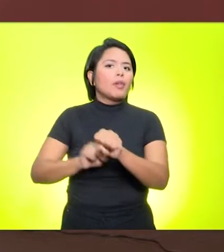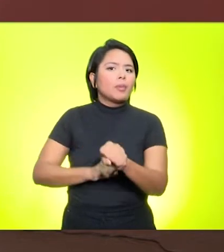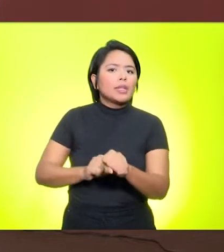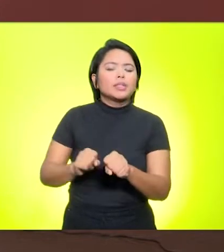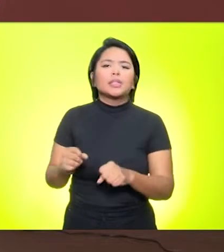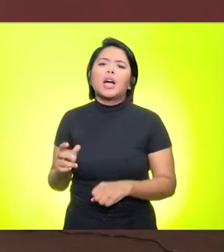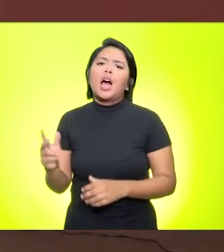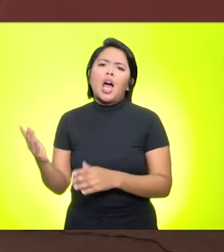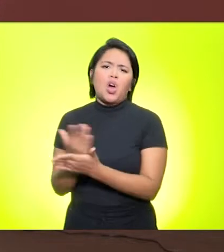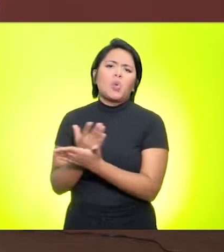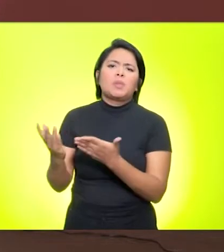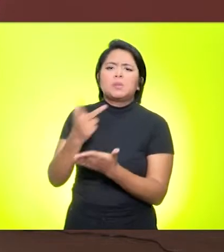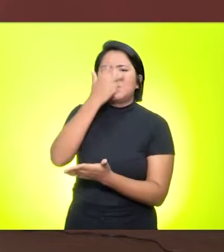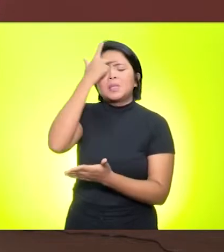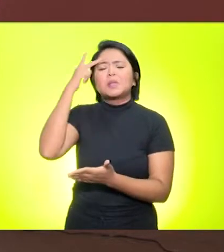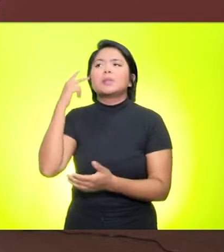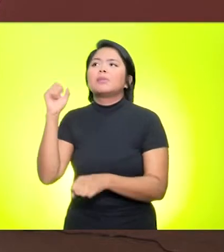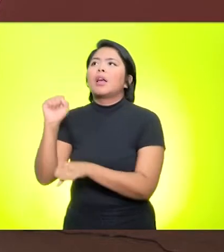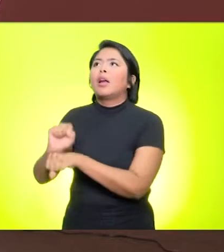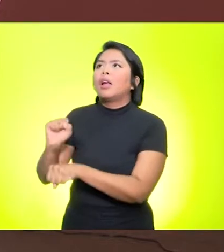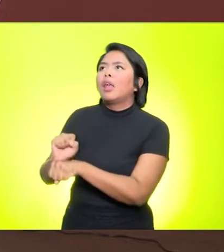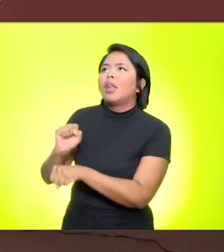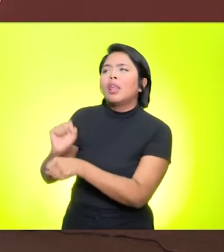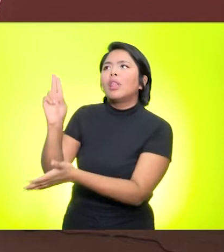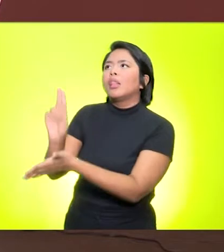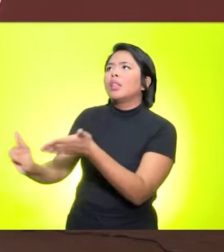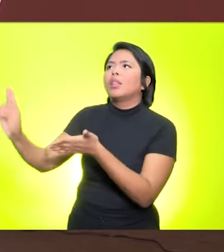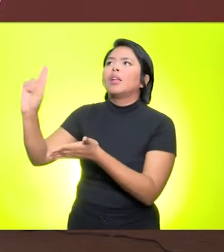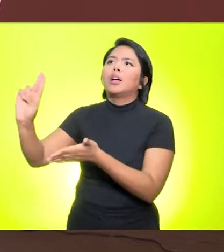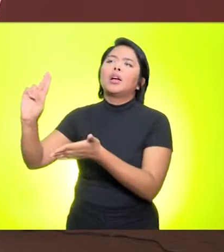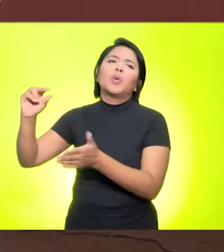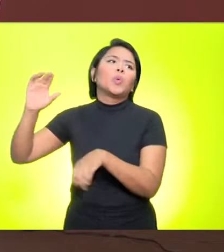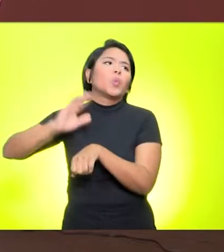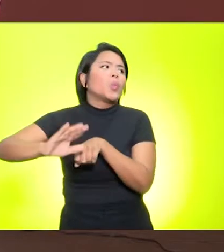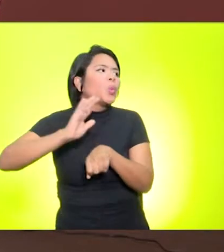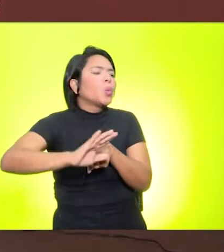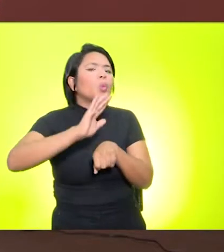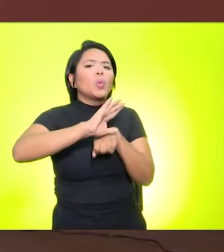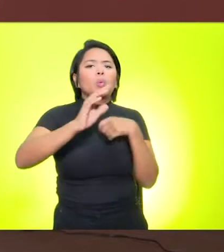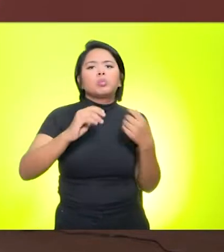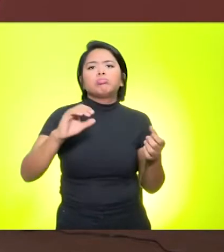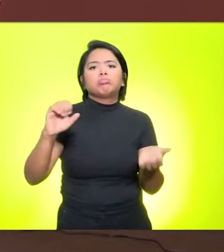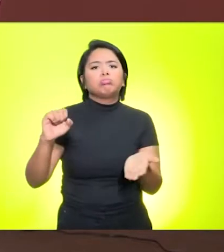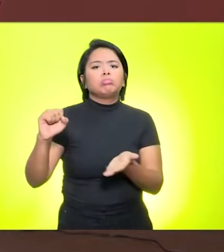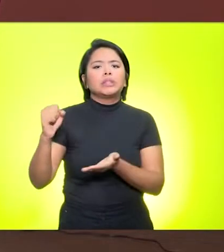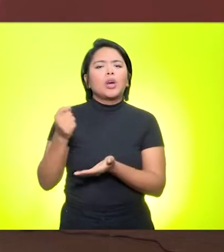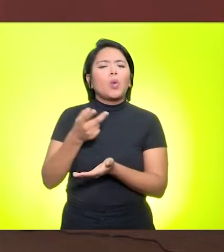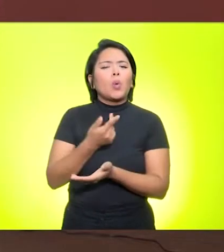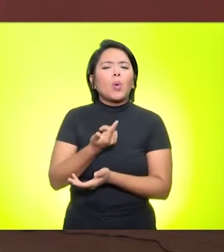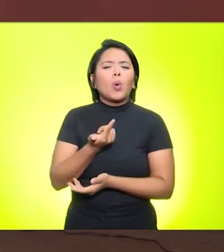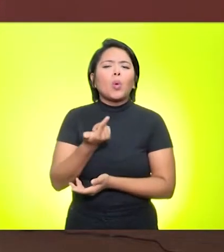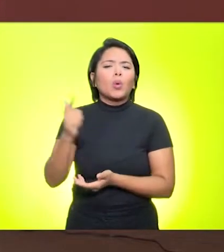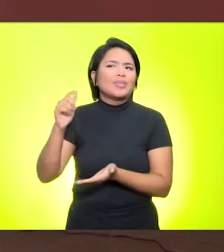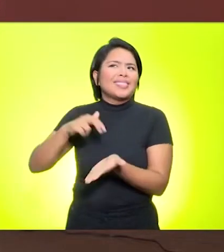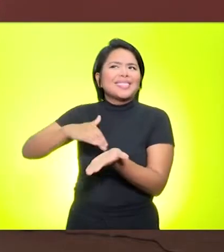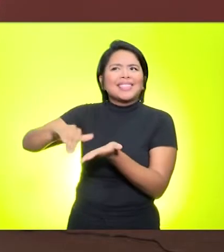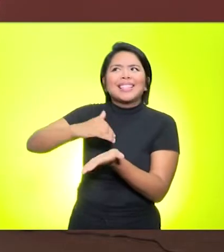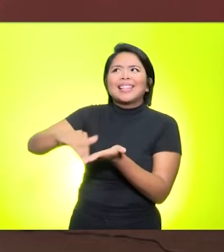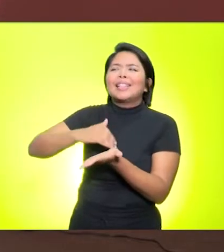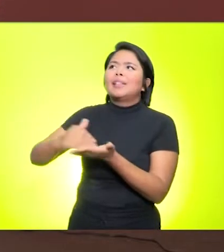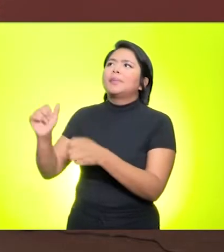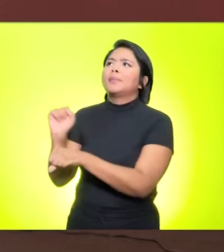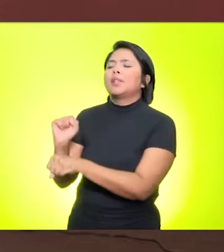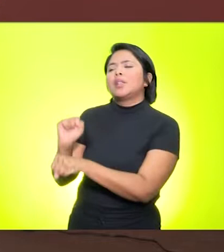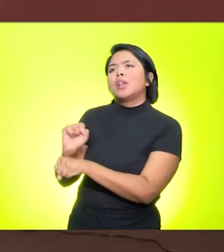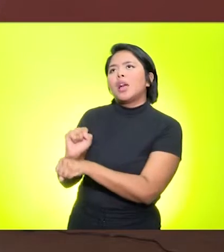ficavam aguardando ali a instituição oferecer um curso, uma secretaria, um órgão trazer aquela formação para